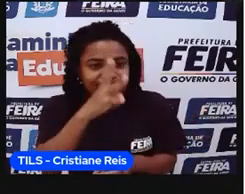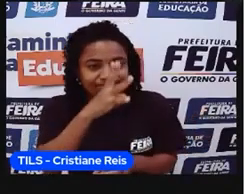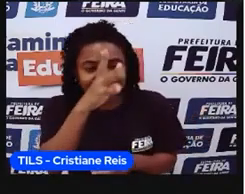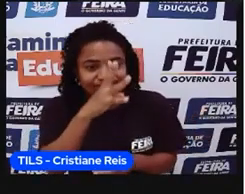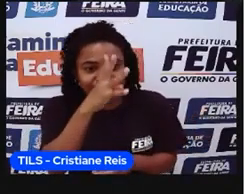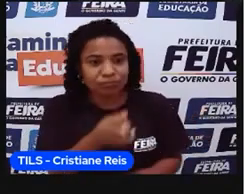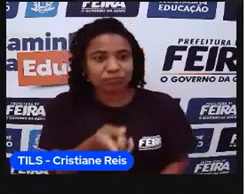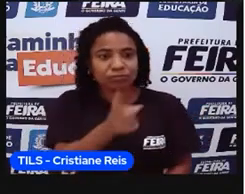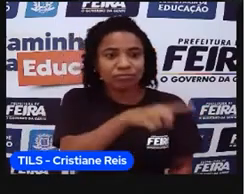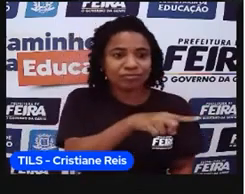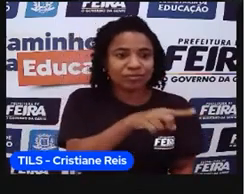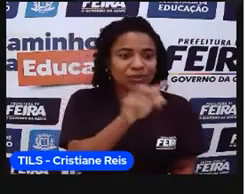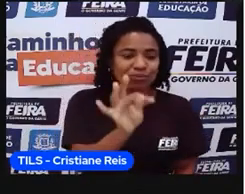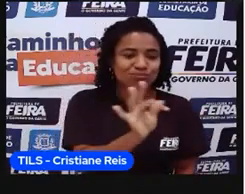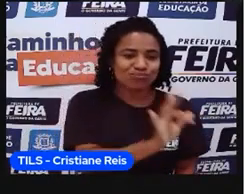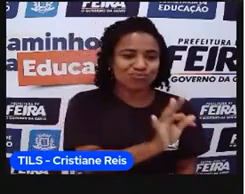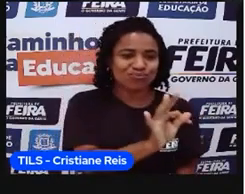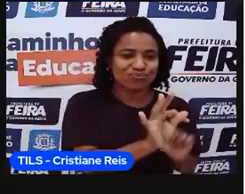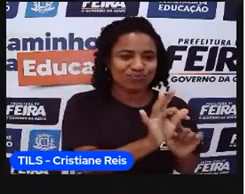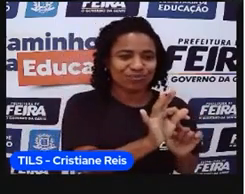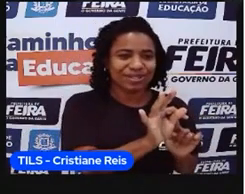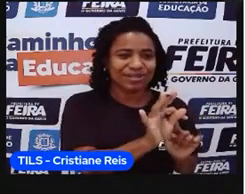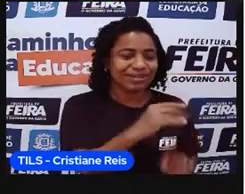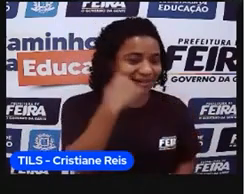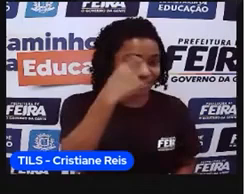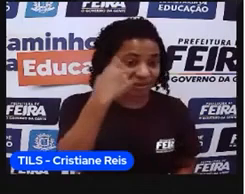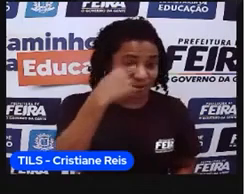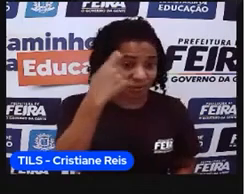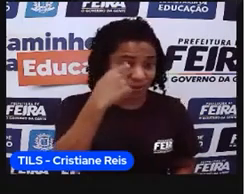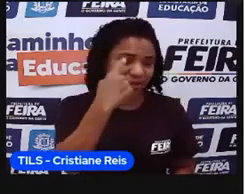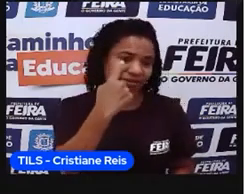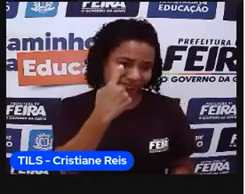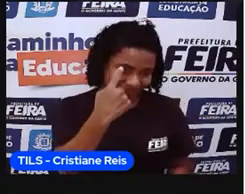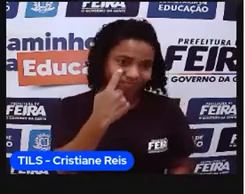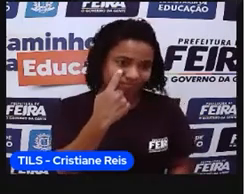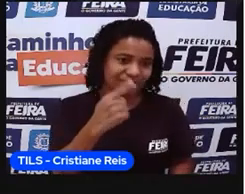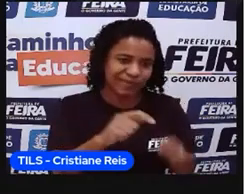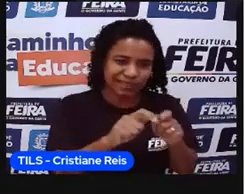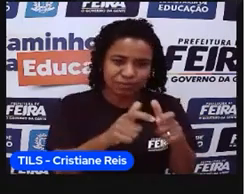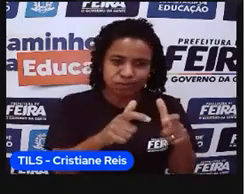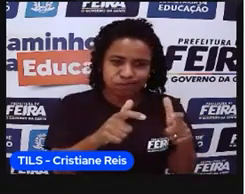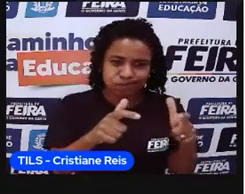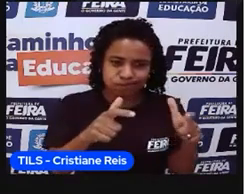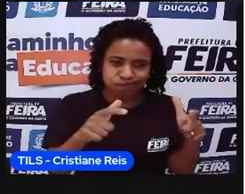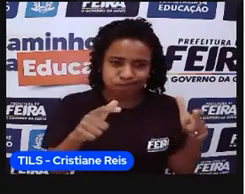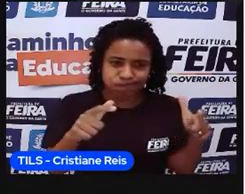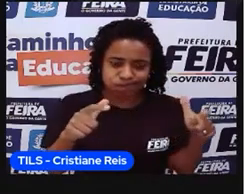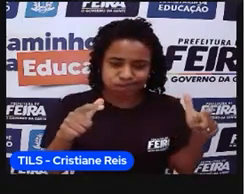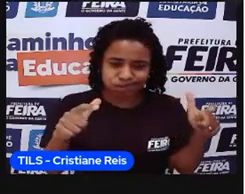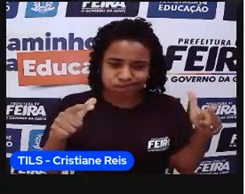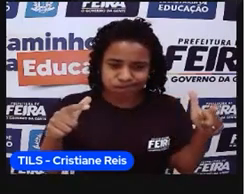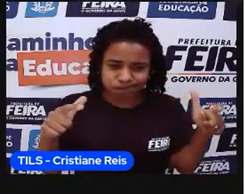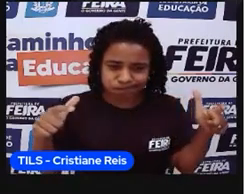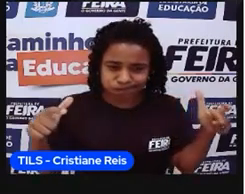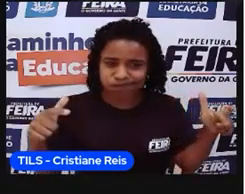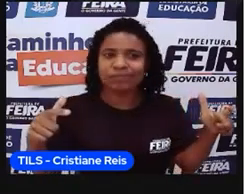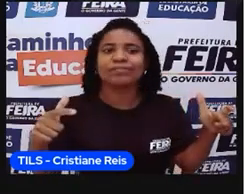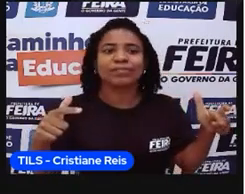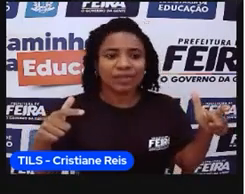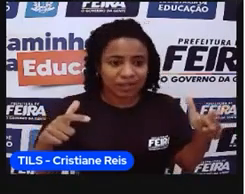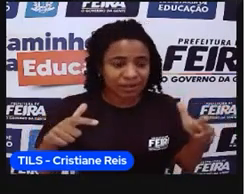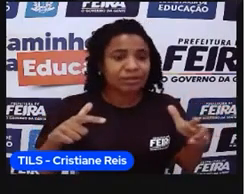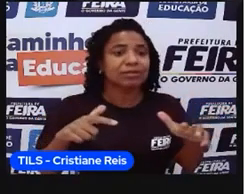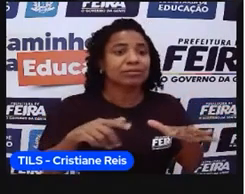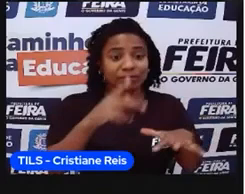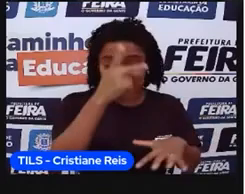o Tratado de Tordesilhas. E aí, o que que eles começaram logo, né, já que estava nas terras dos outros e aquela questão, né, da captura